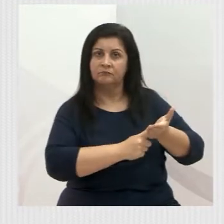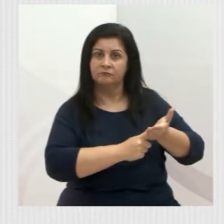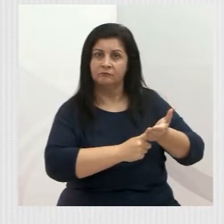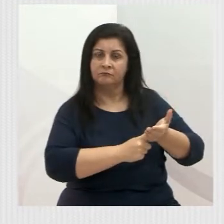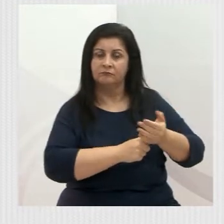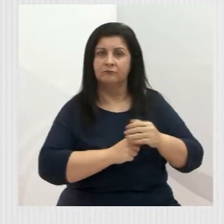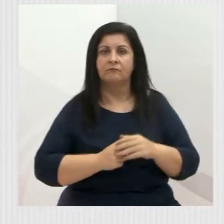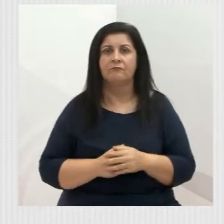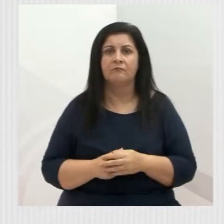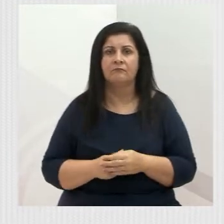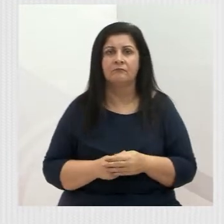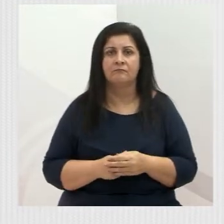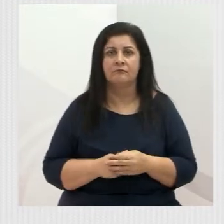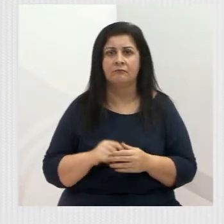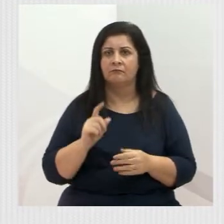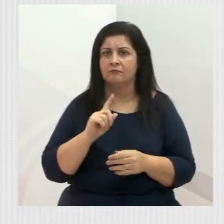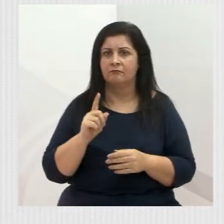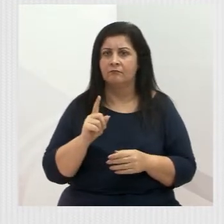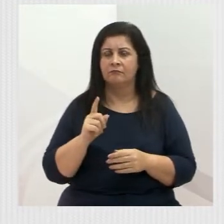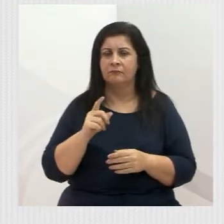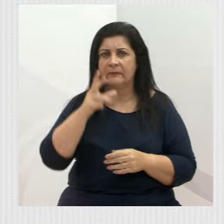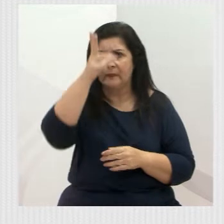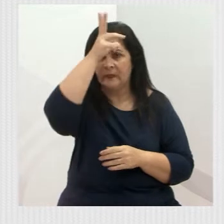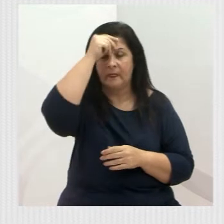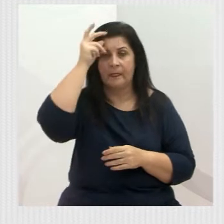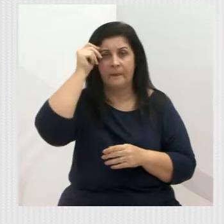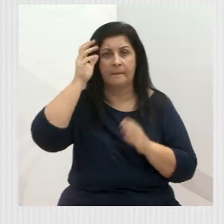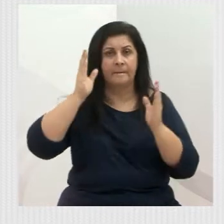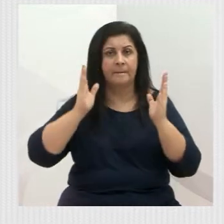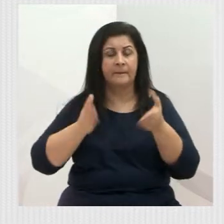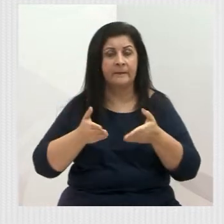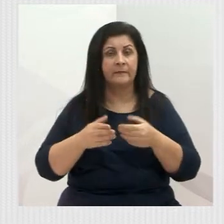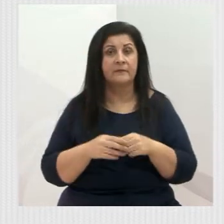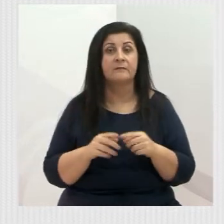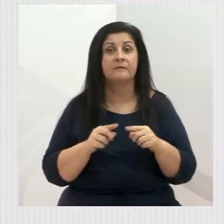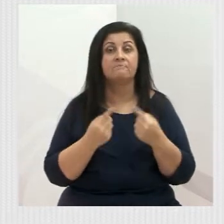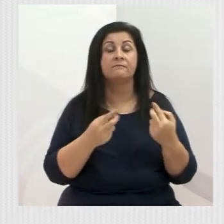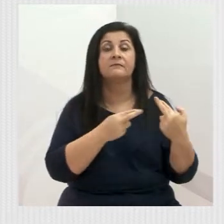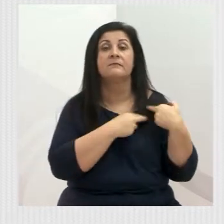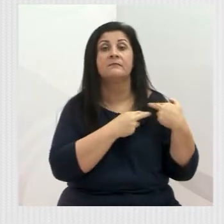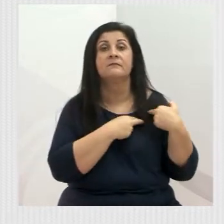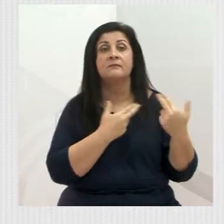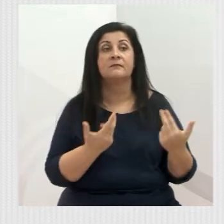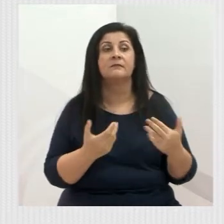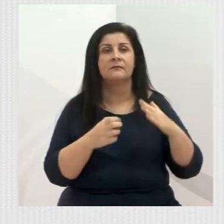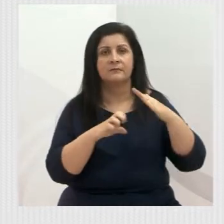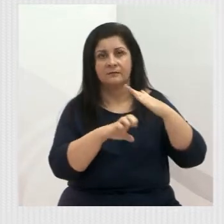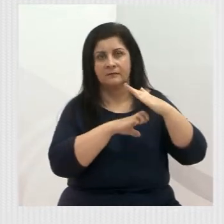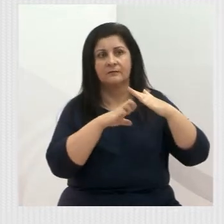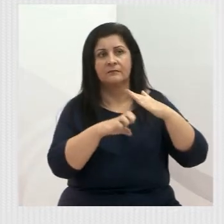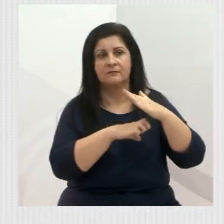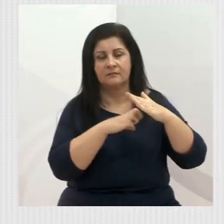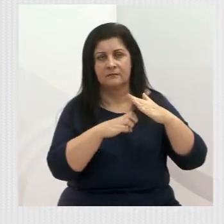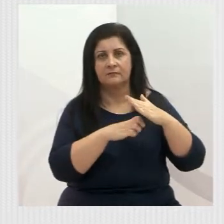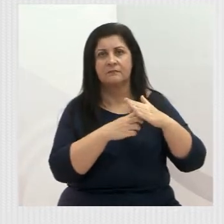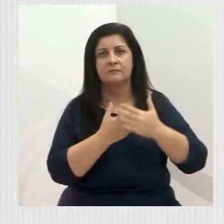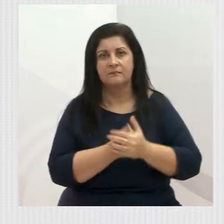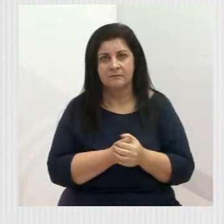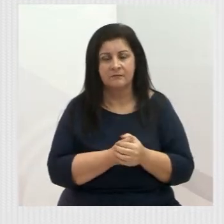prefeito, não seria do prefeito, seria do empreendedor, da pessoa que